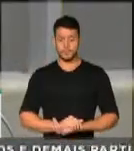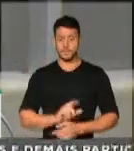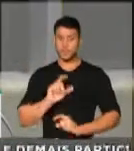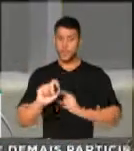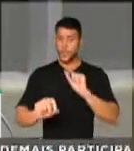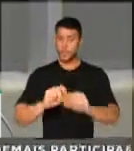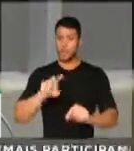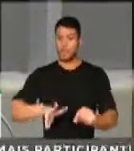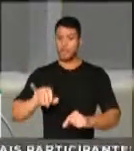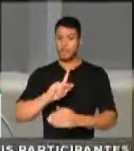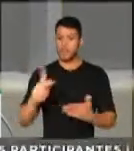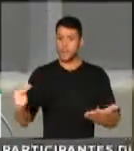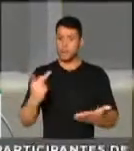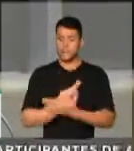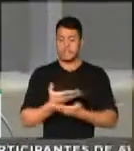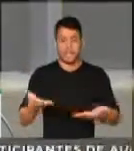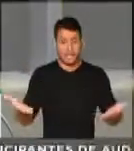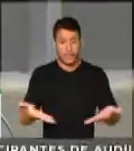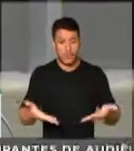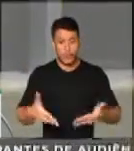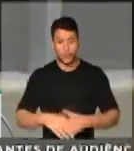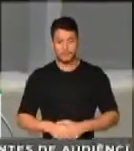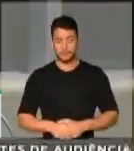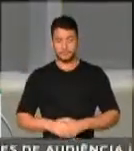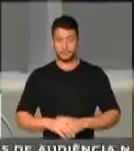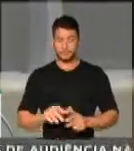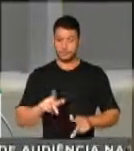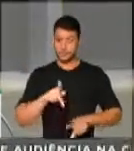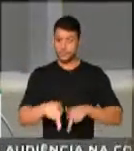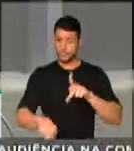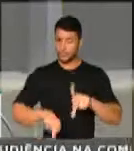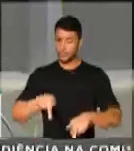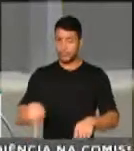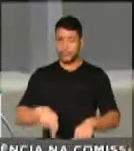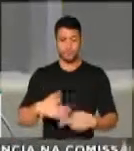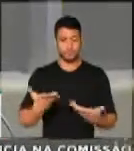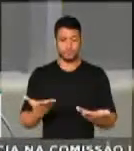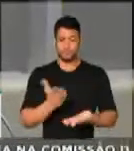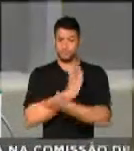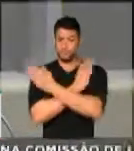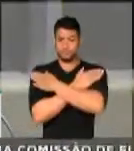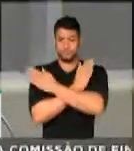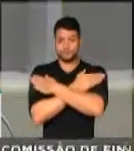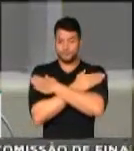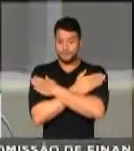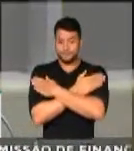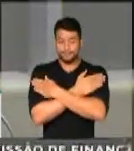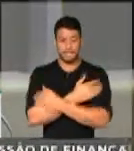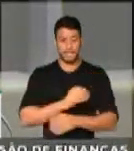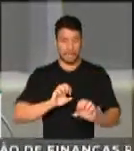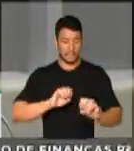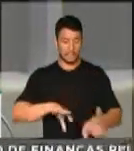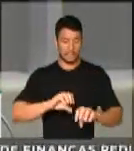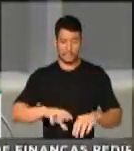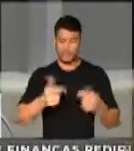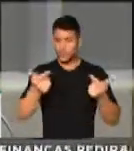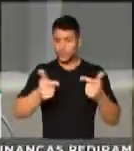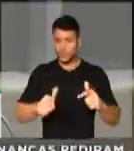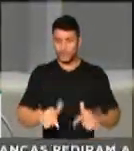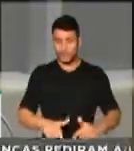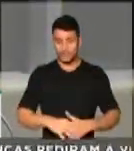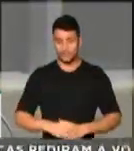no presente aos brasileiros? A população está sem emprego, sem acesso à educação de qualidade,